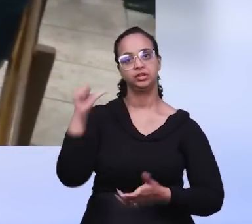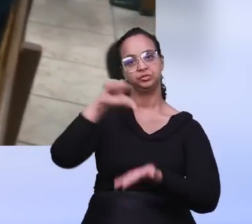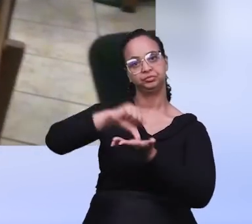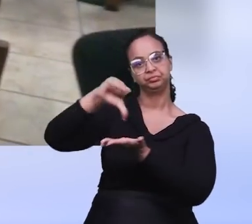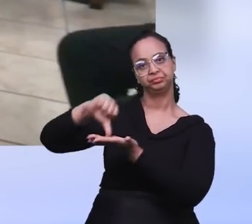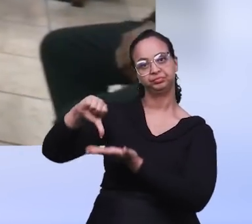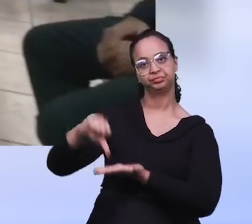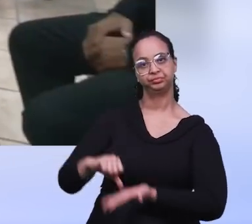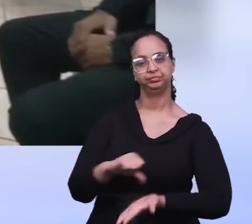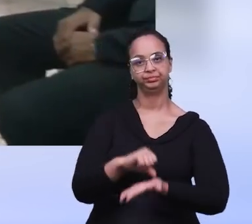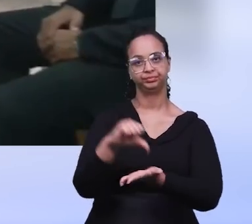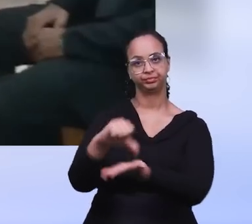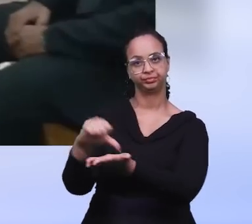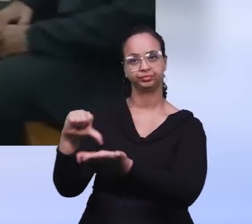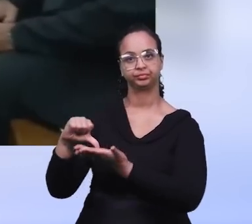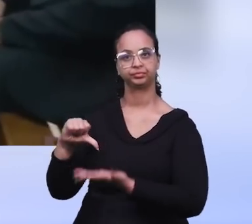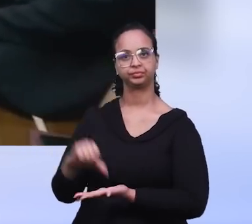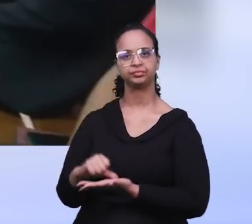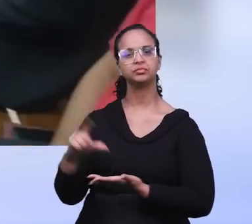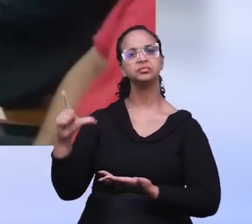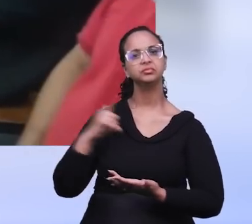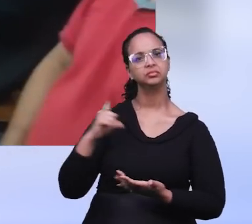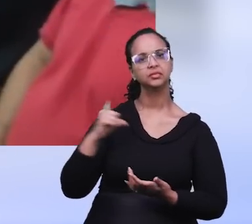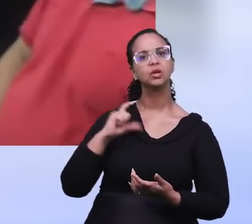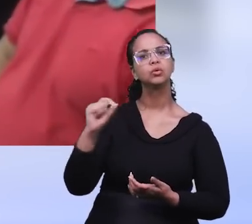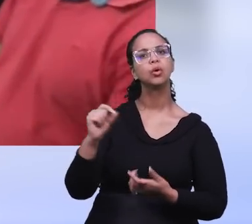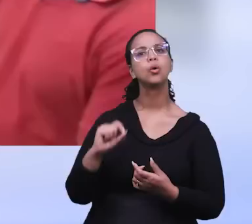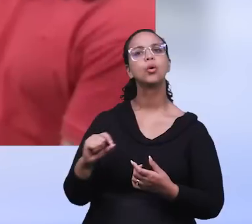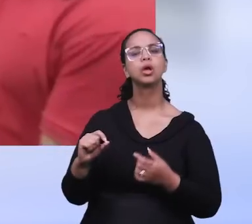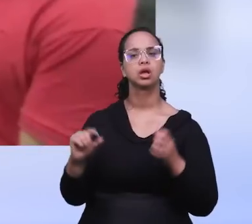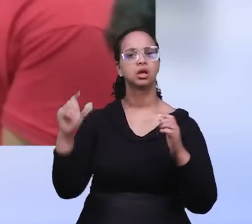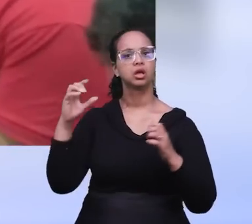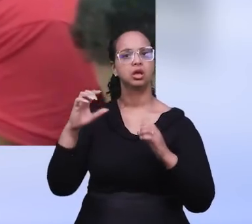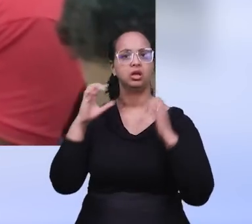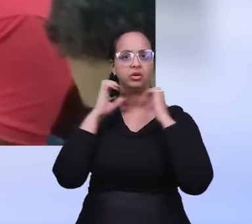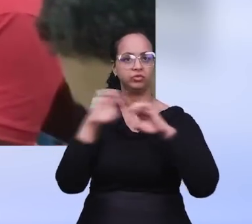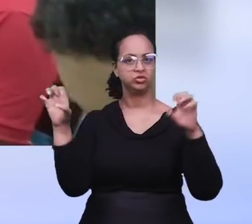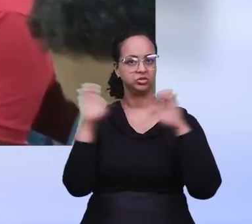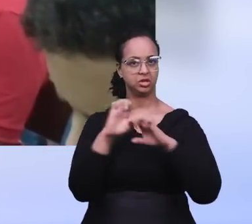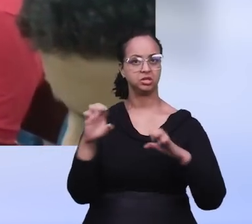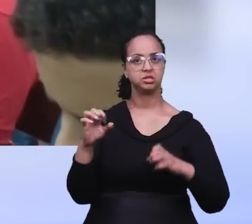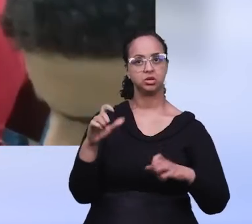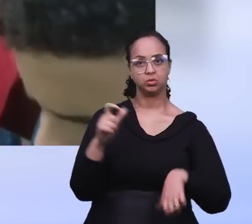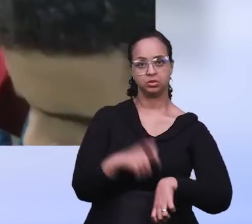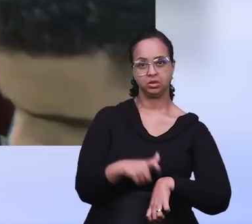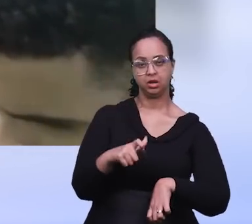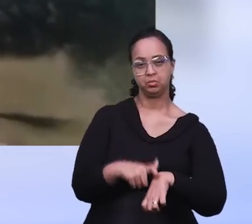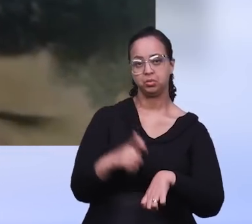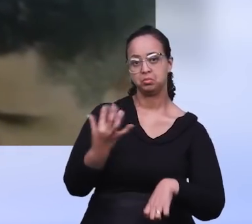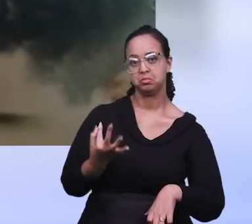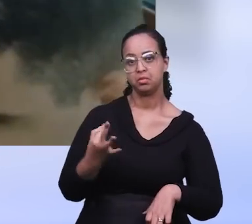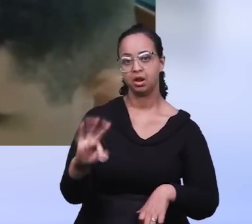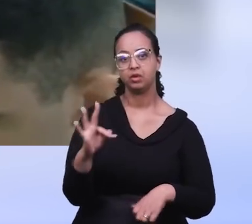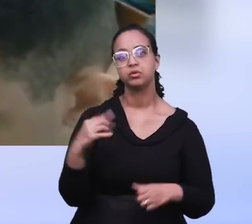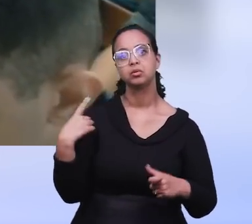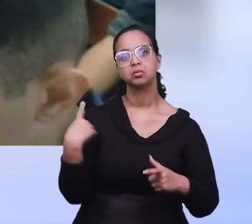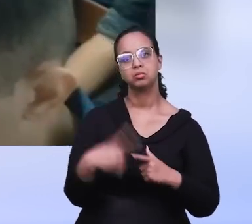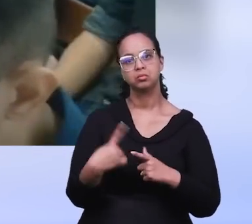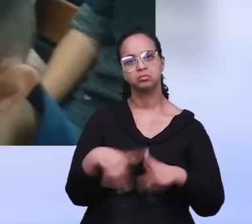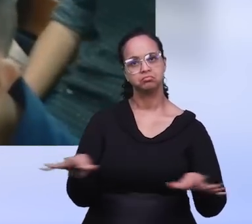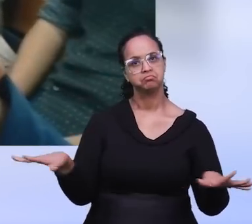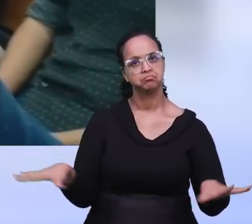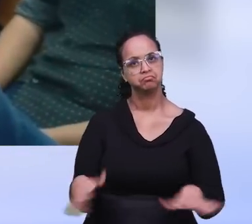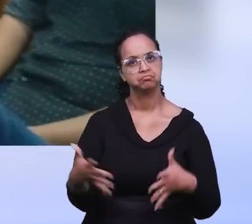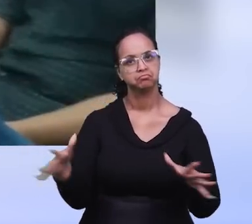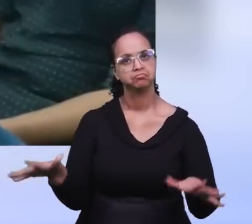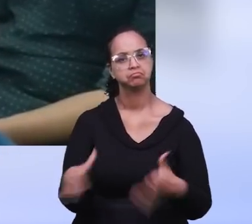pontos de conexão virtual. A direção do Senhor para a mensagem foi sobre a evangelização no tempo do breve. Uma palavra de ânimo para